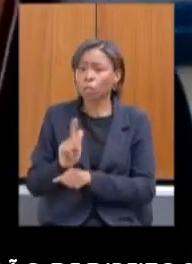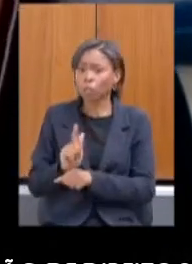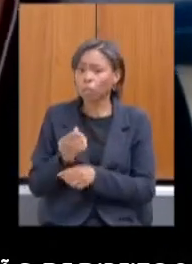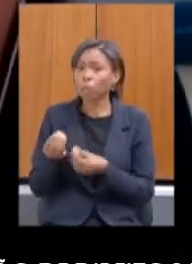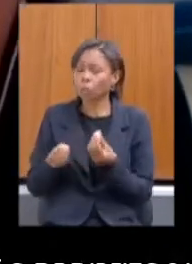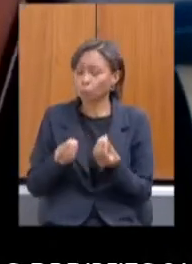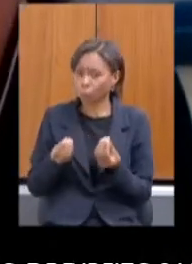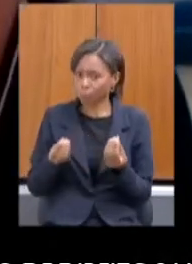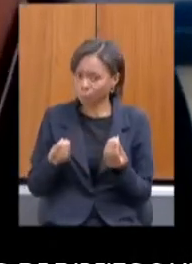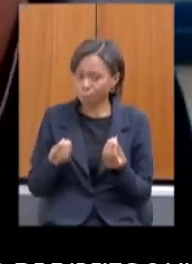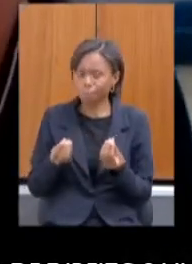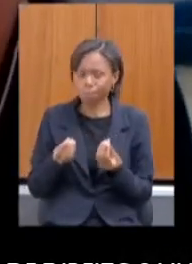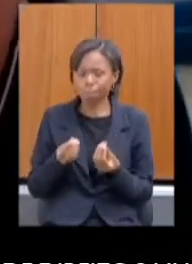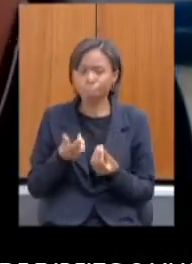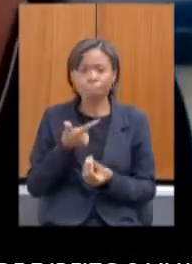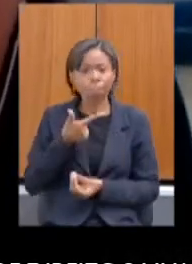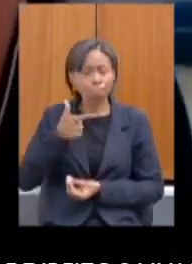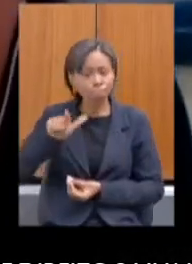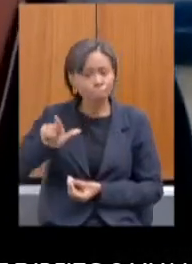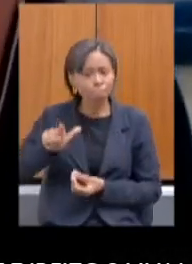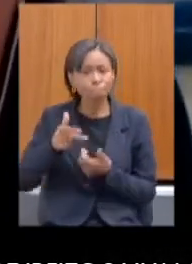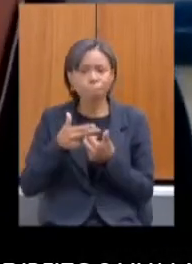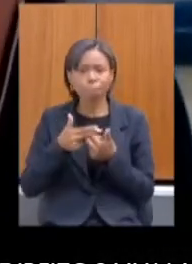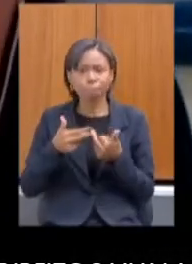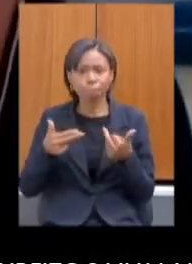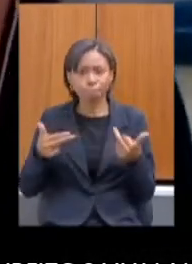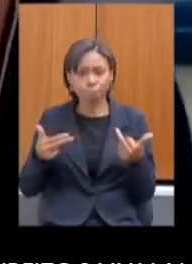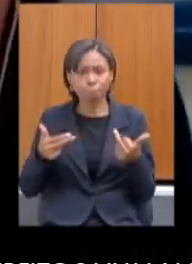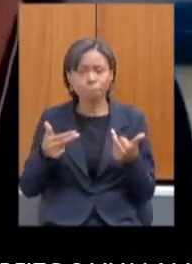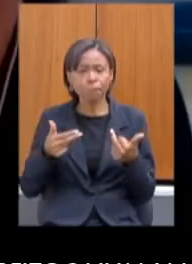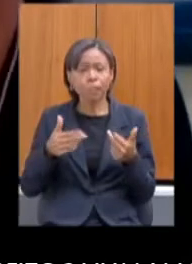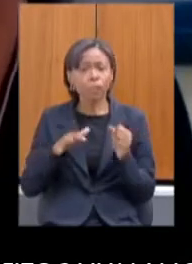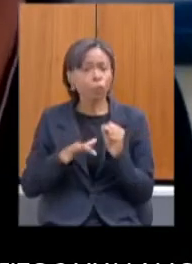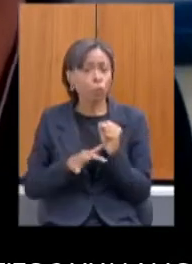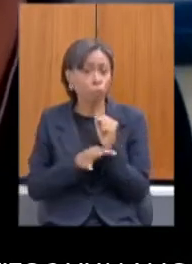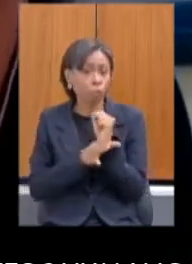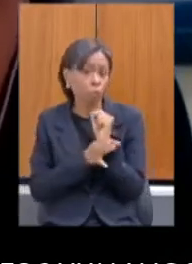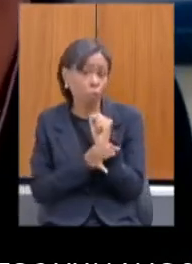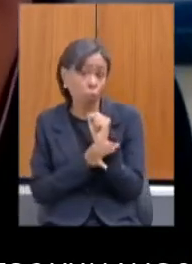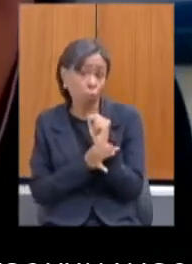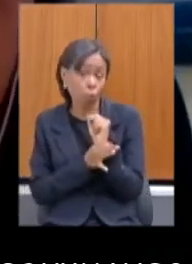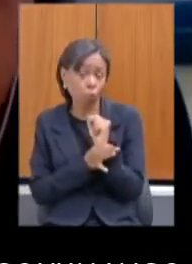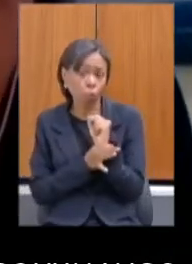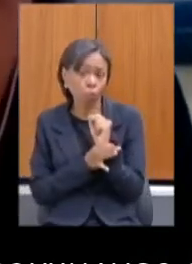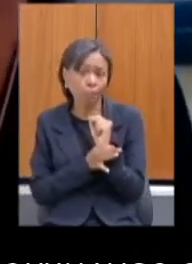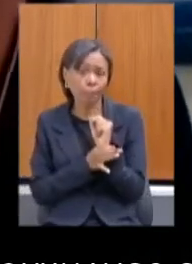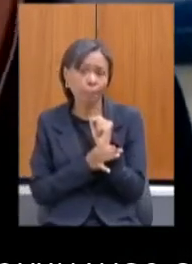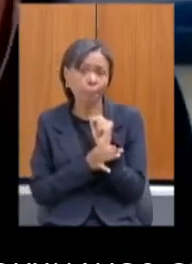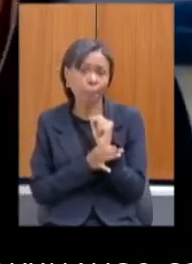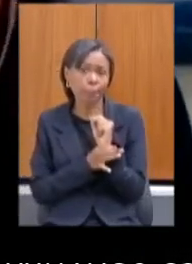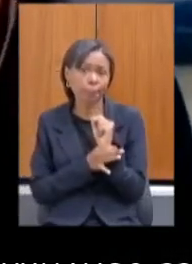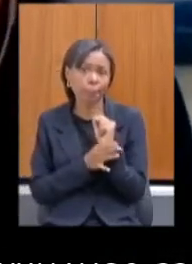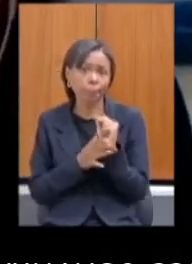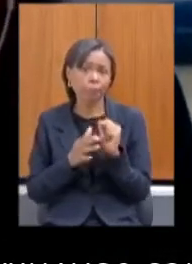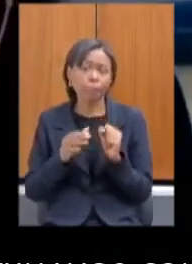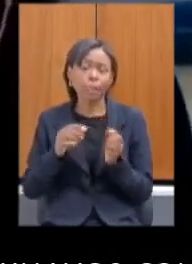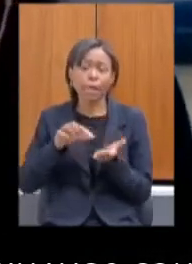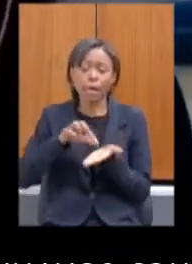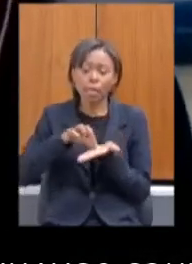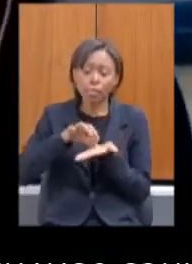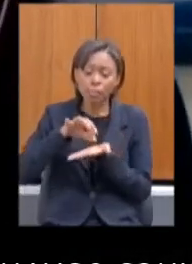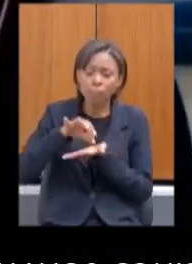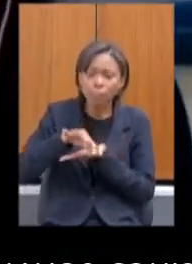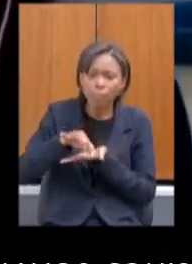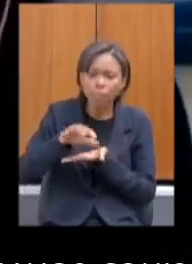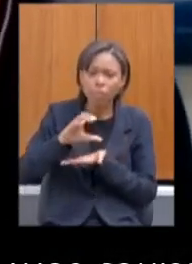Um outro aspecto é em relação à questão da segurança, eu ouvi aqui a questão da semente crioula, mas eu queria